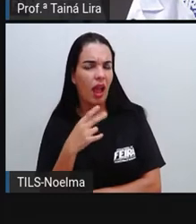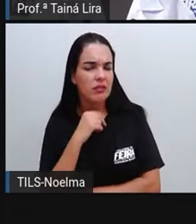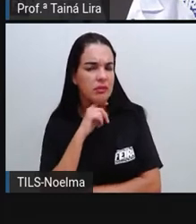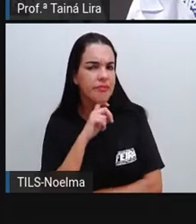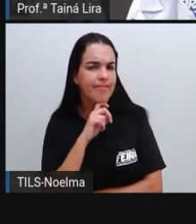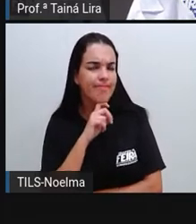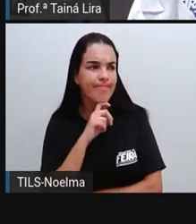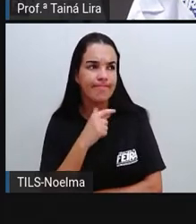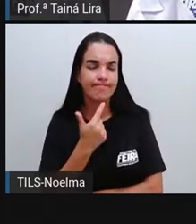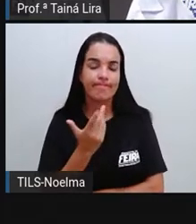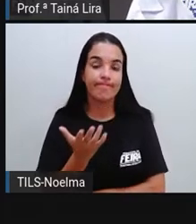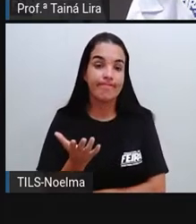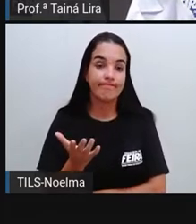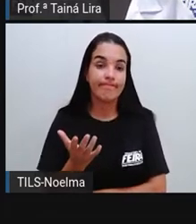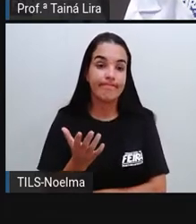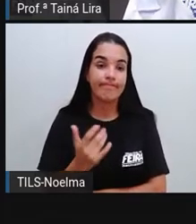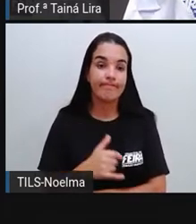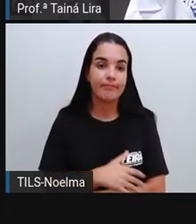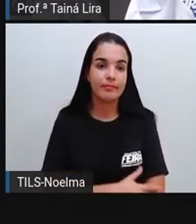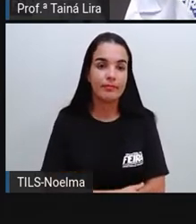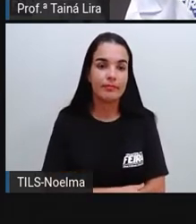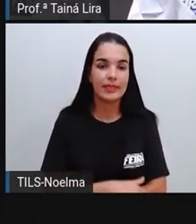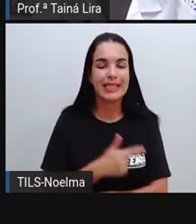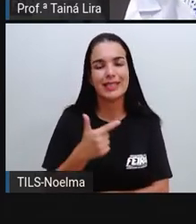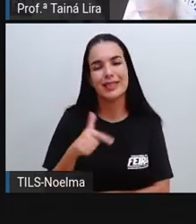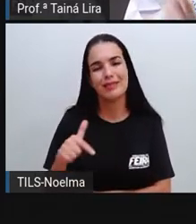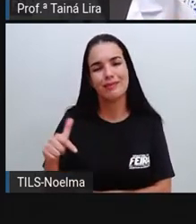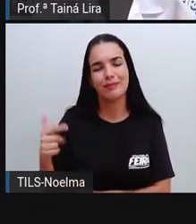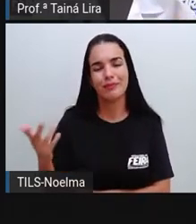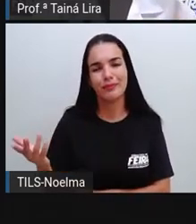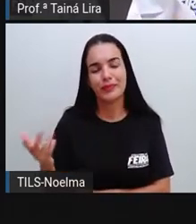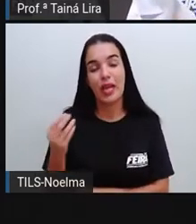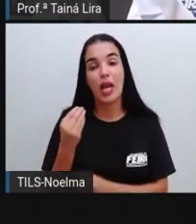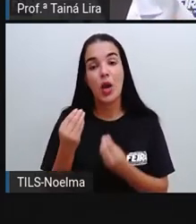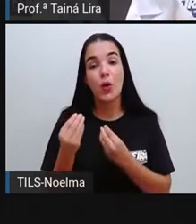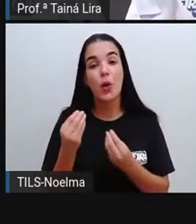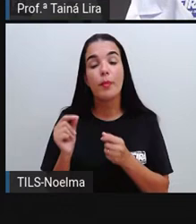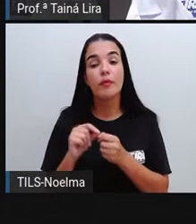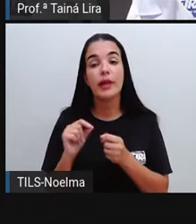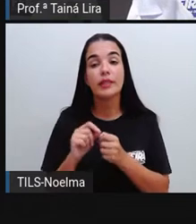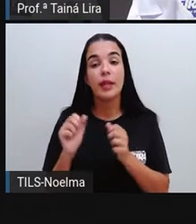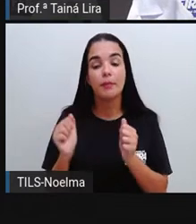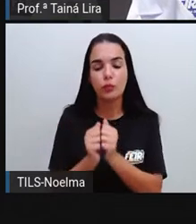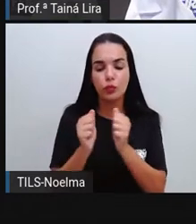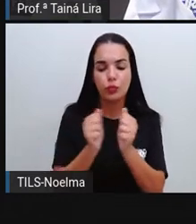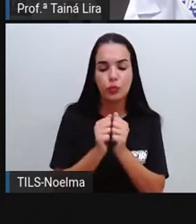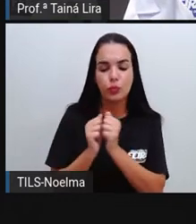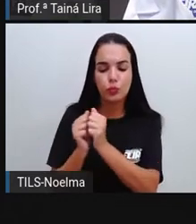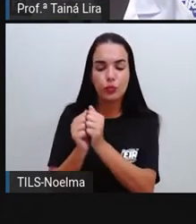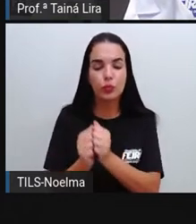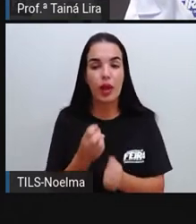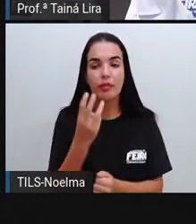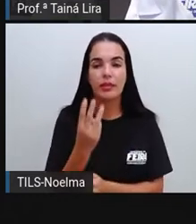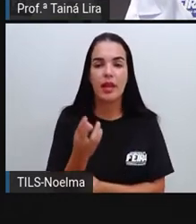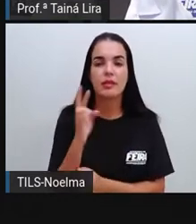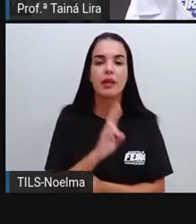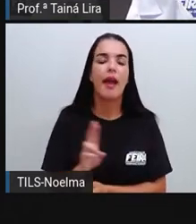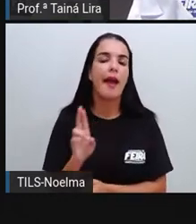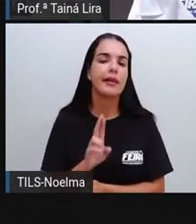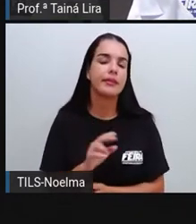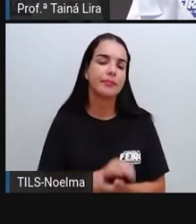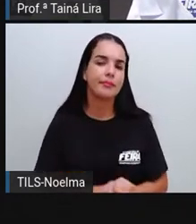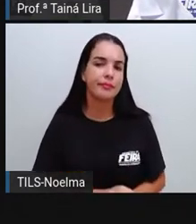Essa nota aí de 3 reais? Não temos. Como é que a gente pode fazer essa composição, Pro? 3 reais.